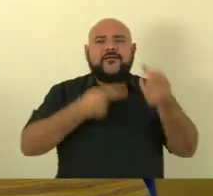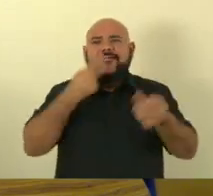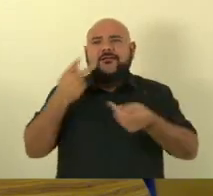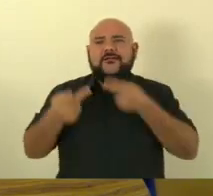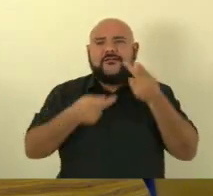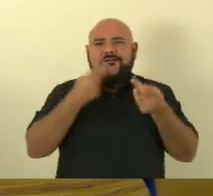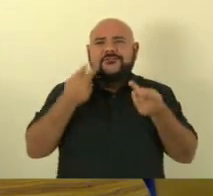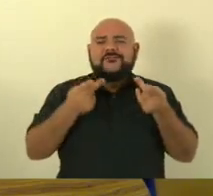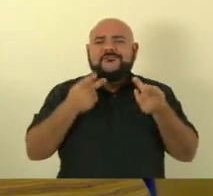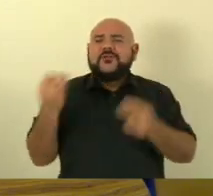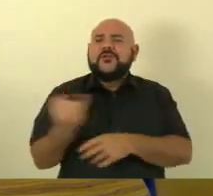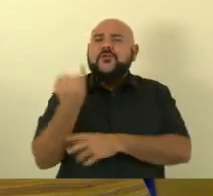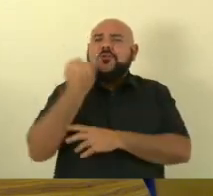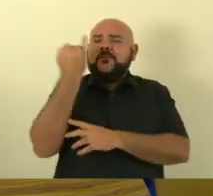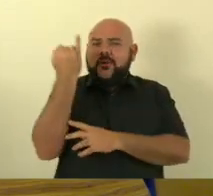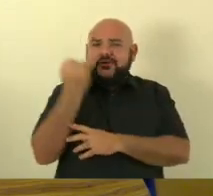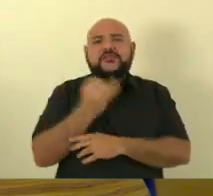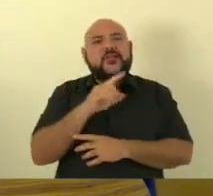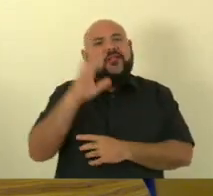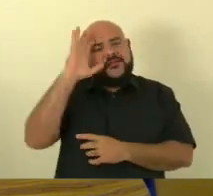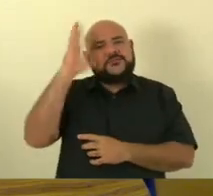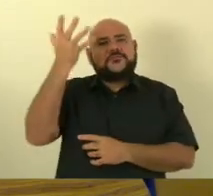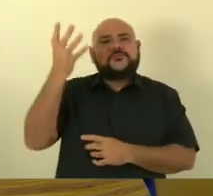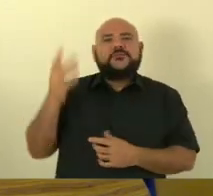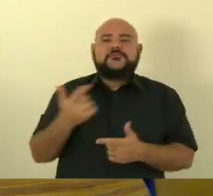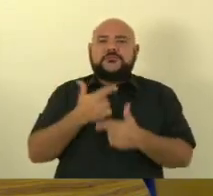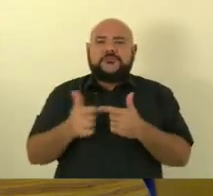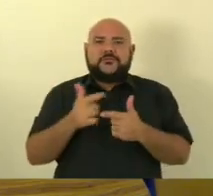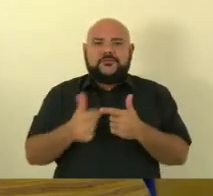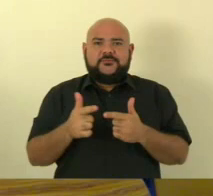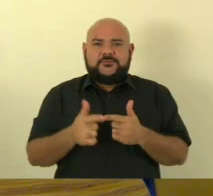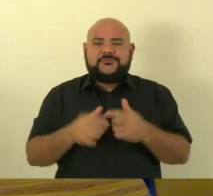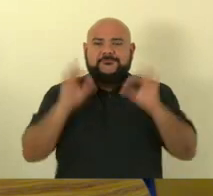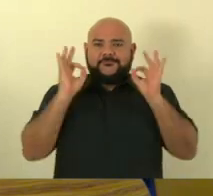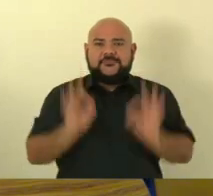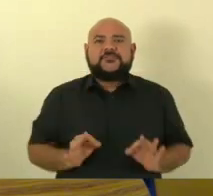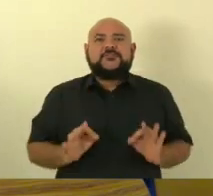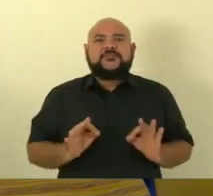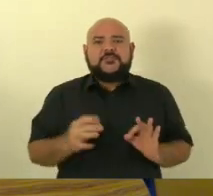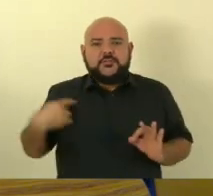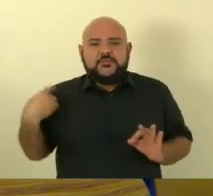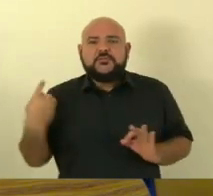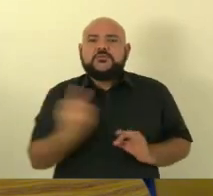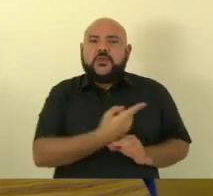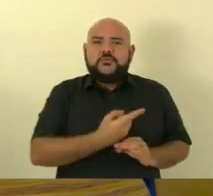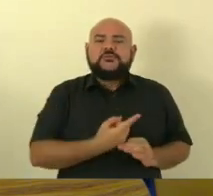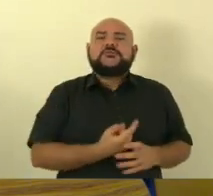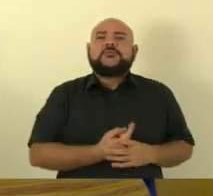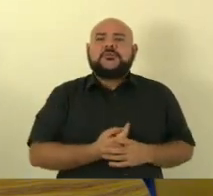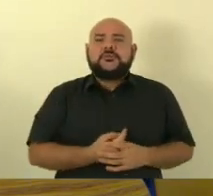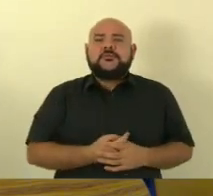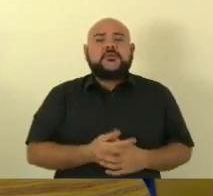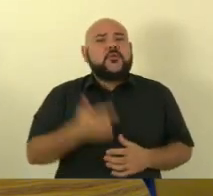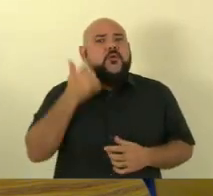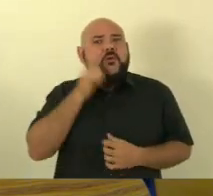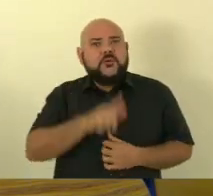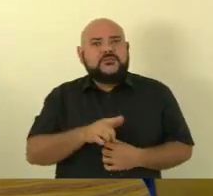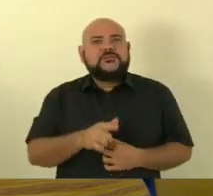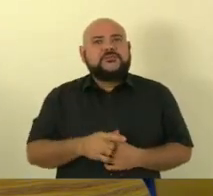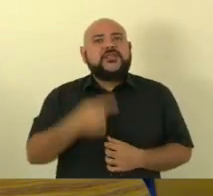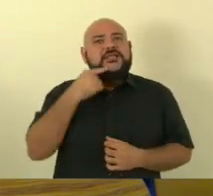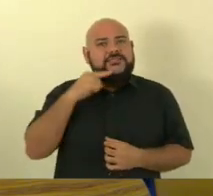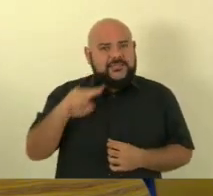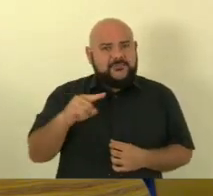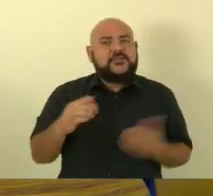interessa é a solução do problema então pode ter certeza que nós vamos nesta semana